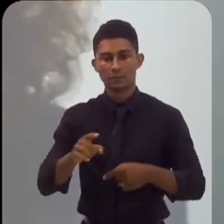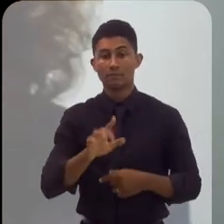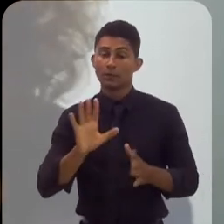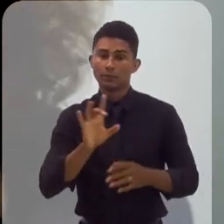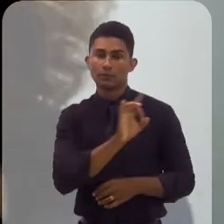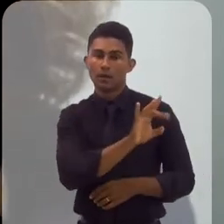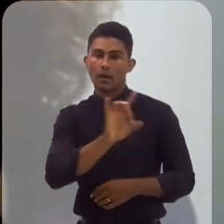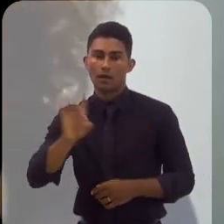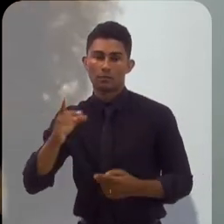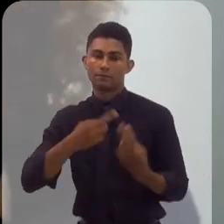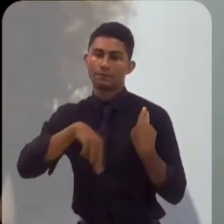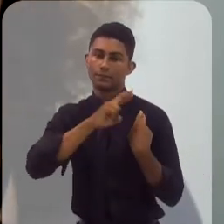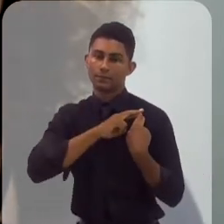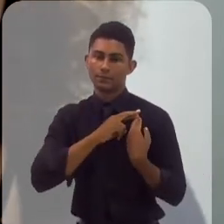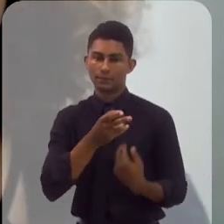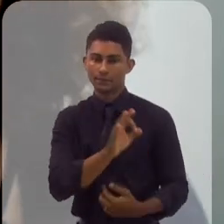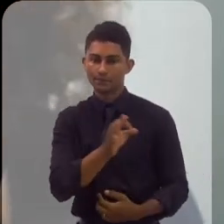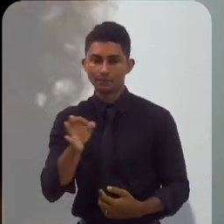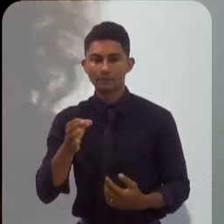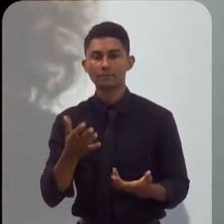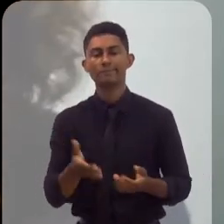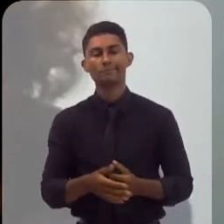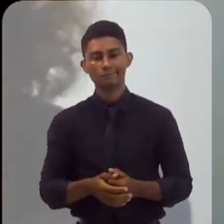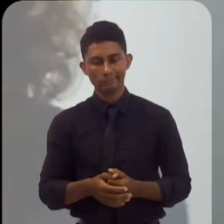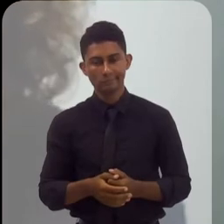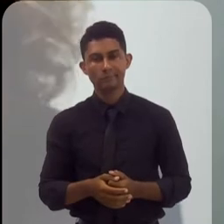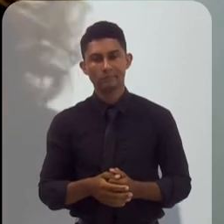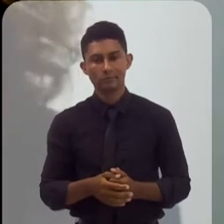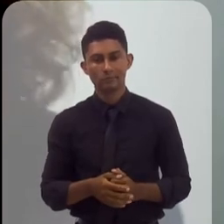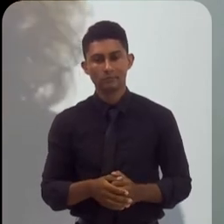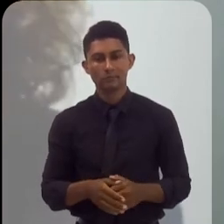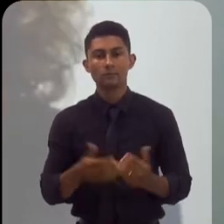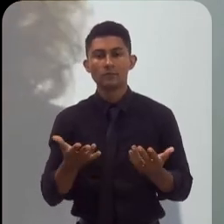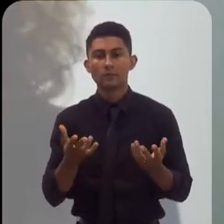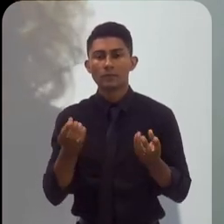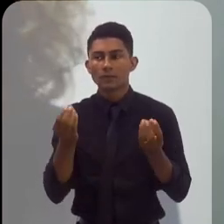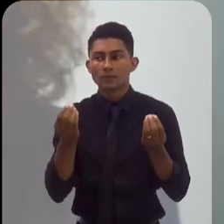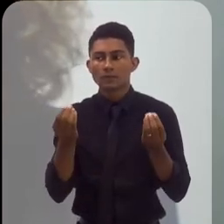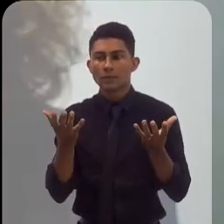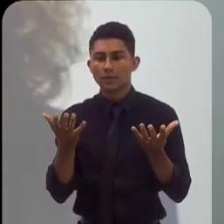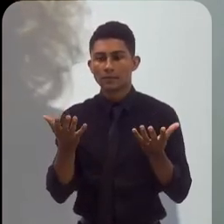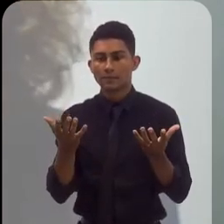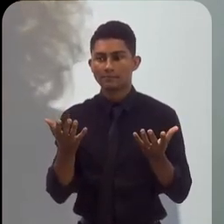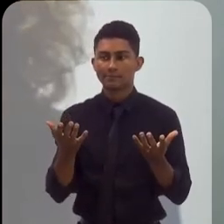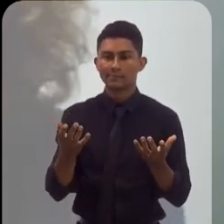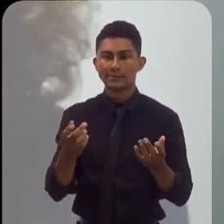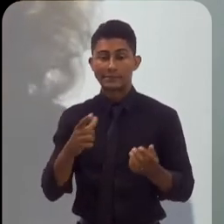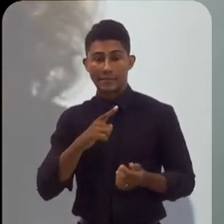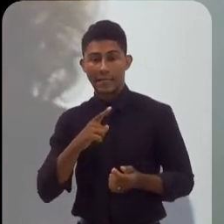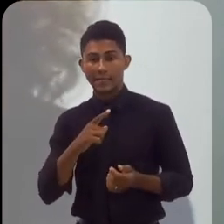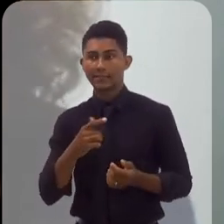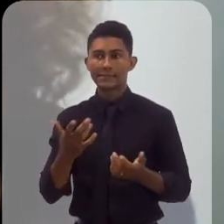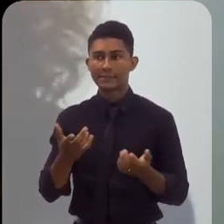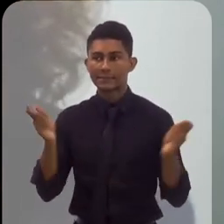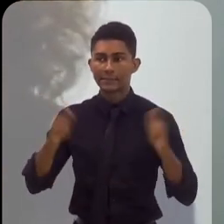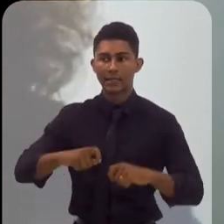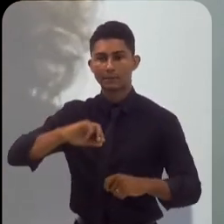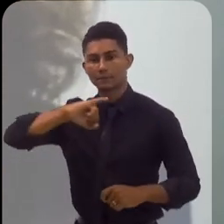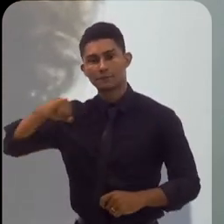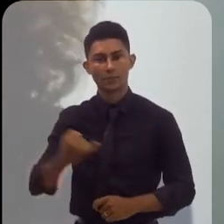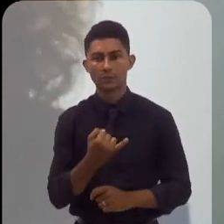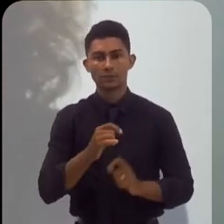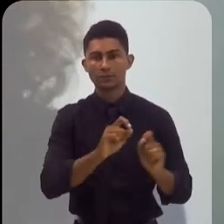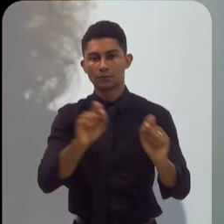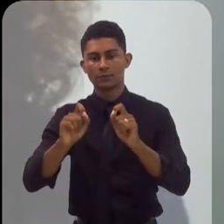cada um dos entes nessa agenda. O que a gente tem de oportunidades no